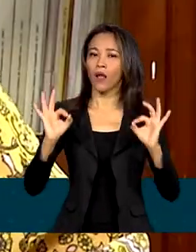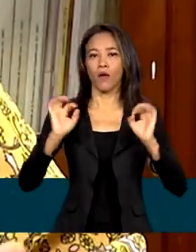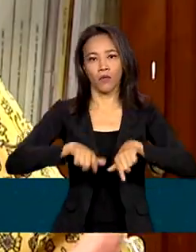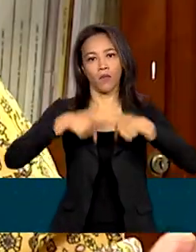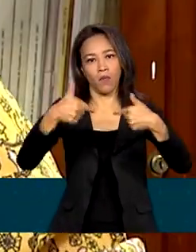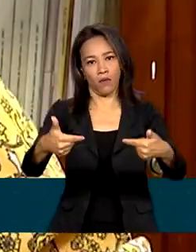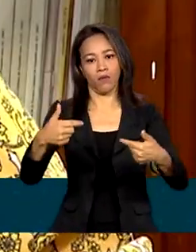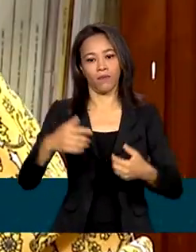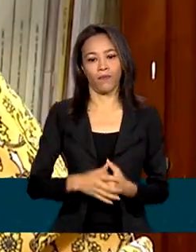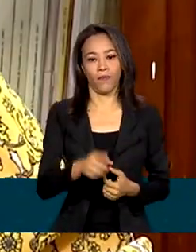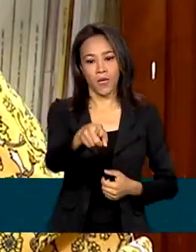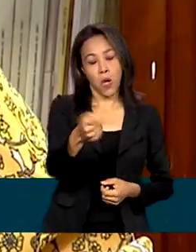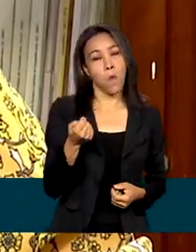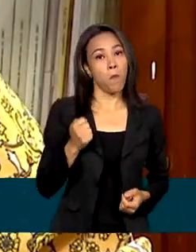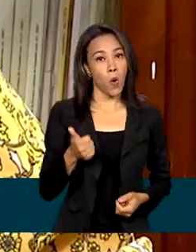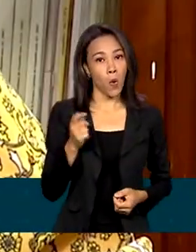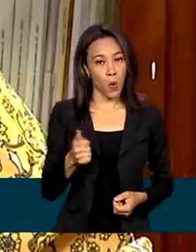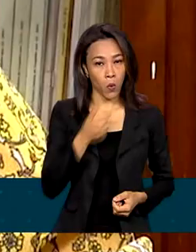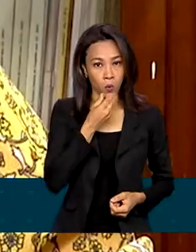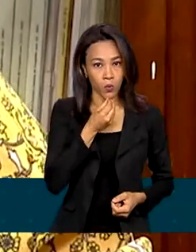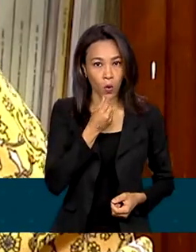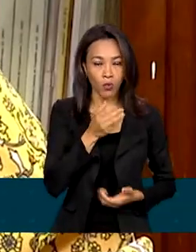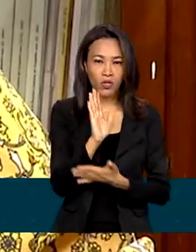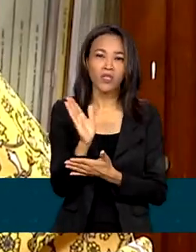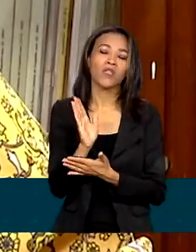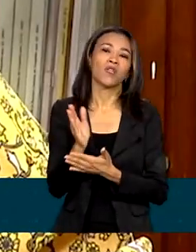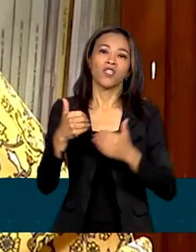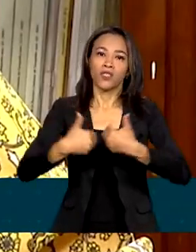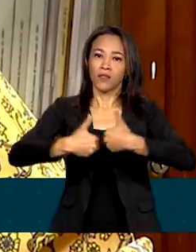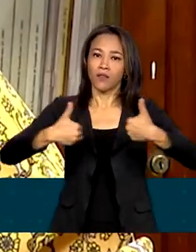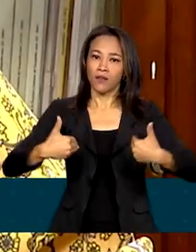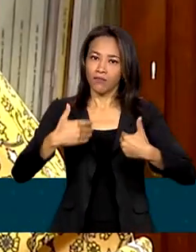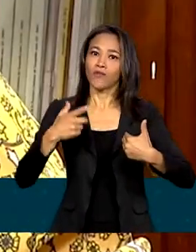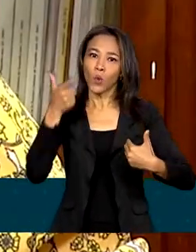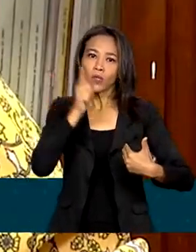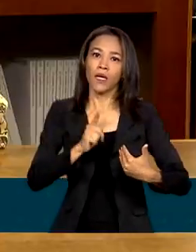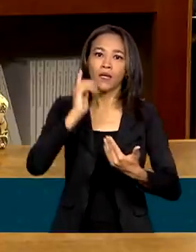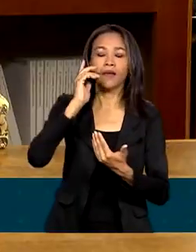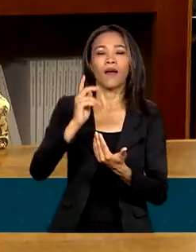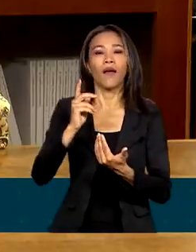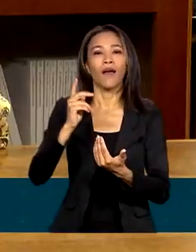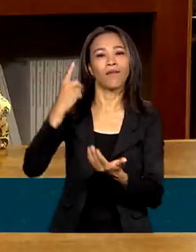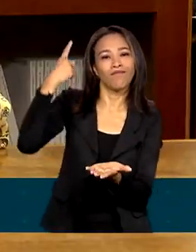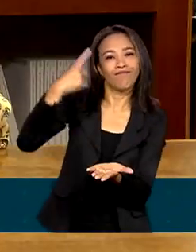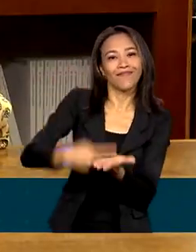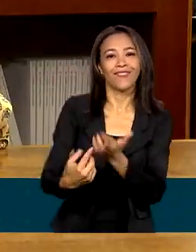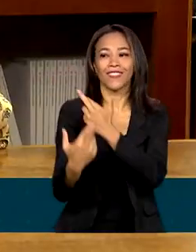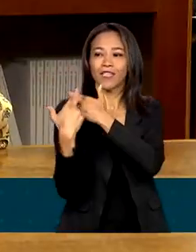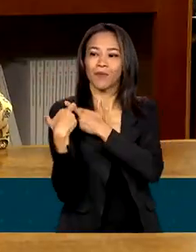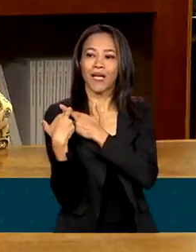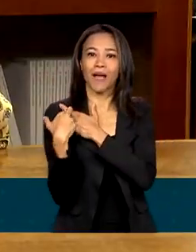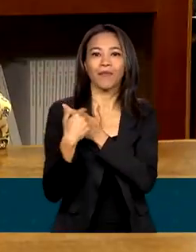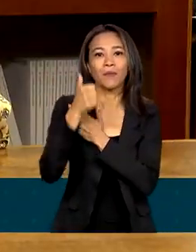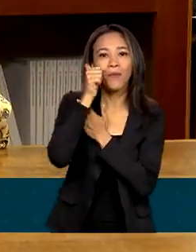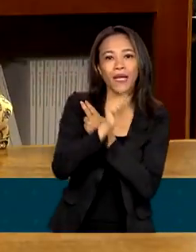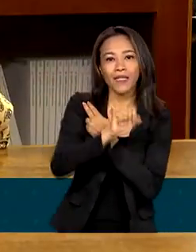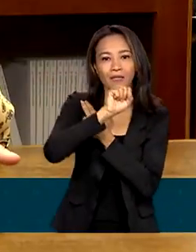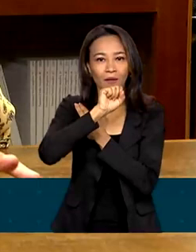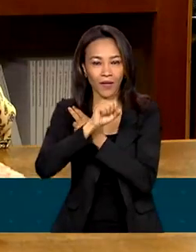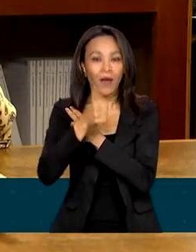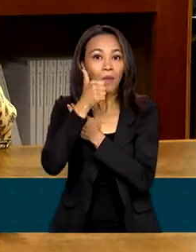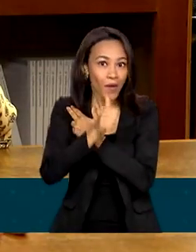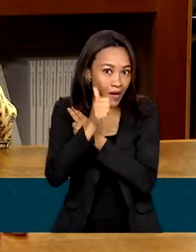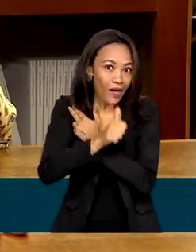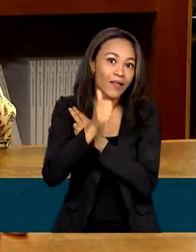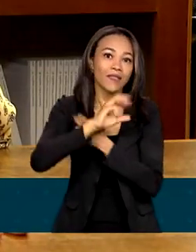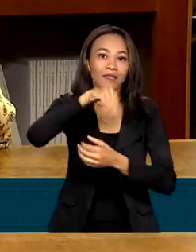Muito poucos homens dividiam e continuam dividindo as tarefas na virada da noite. Quando tudo se